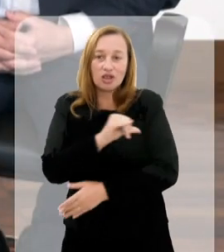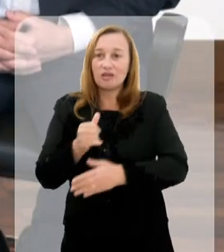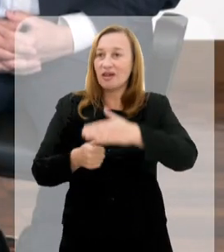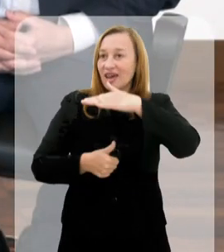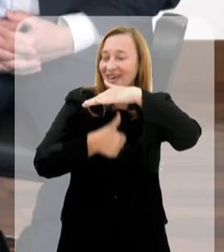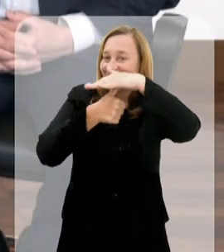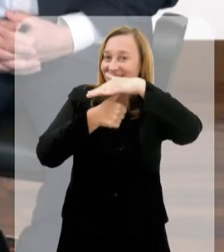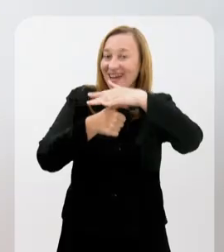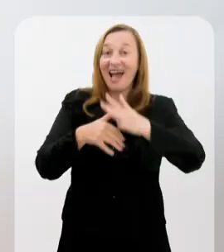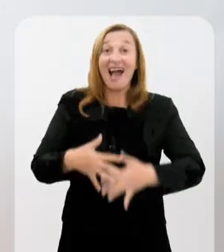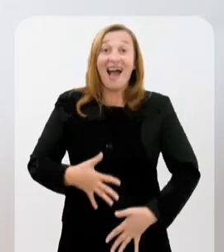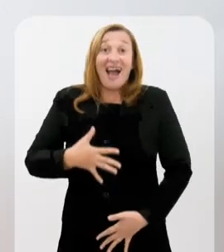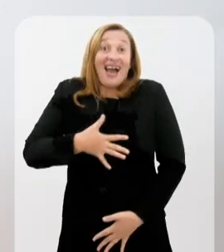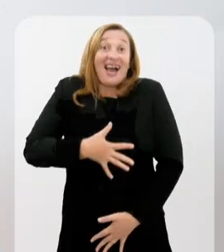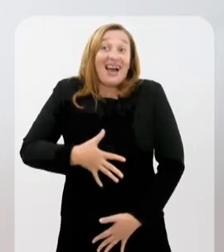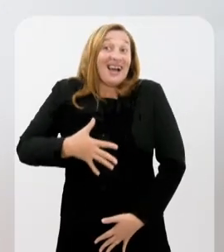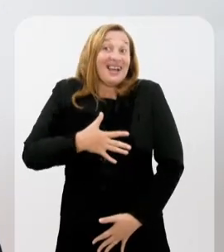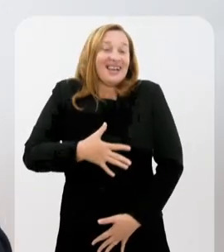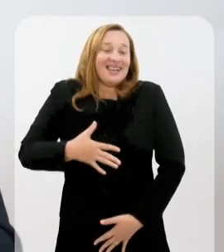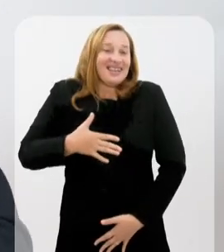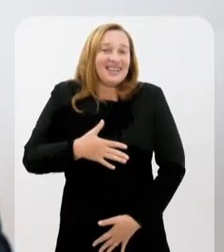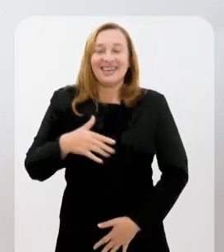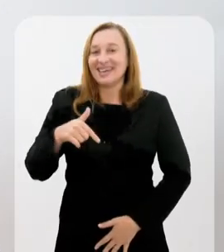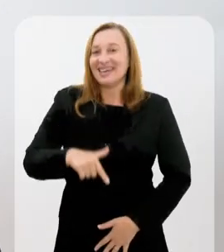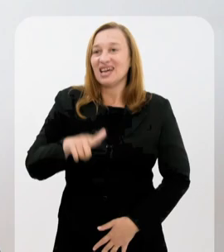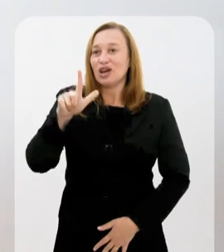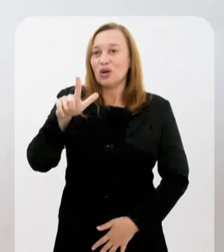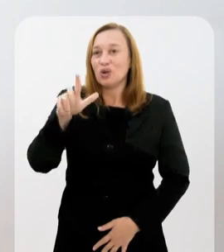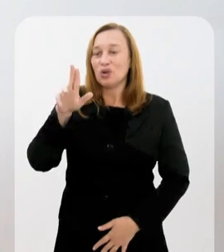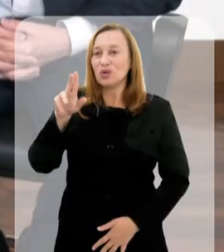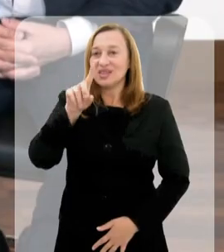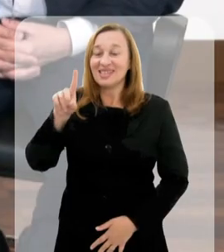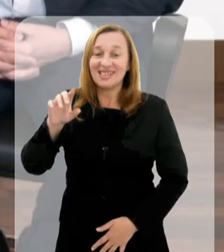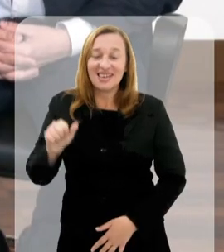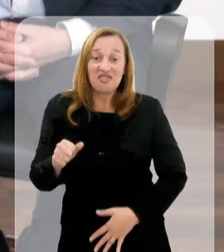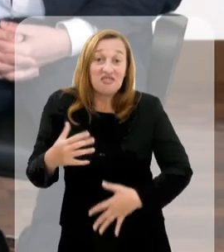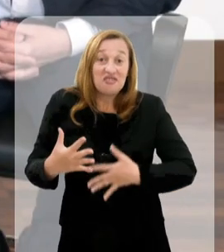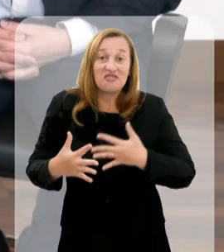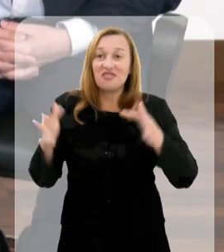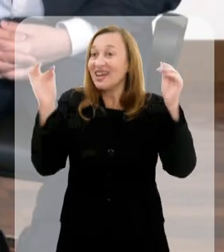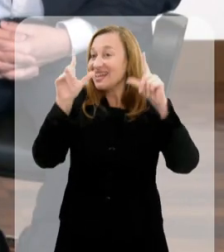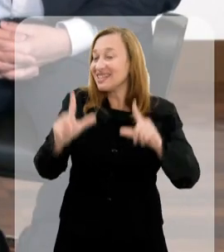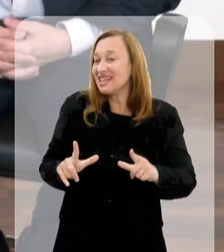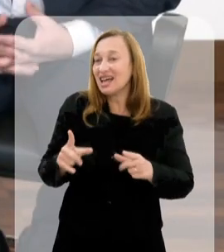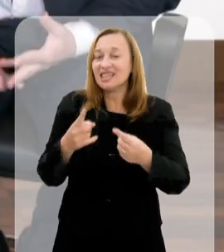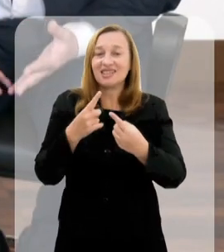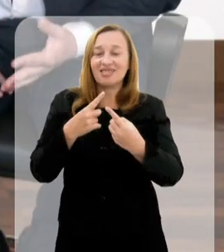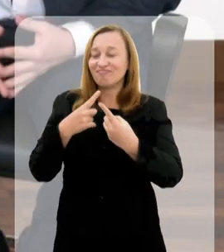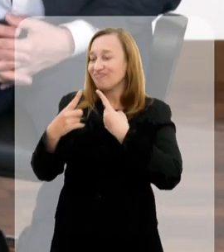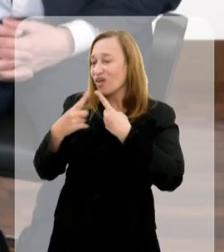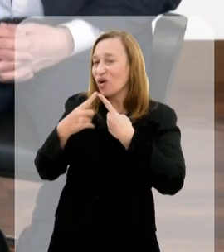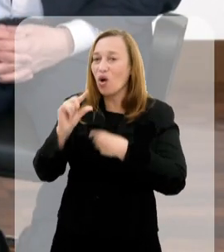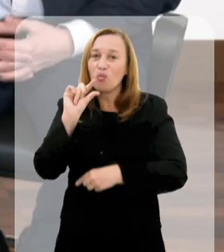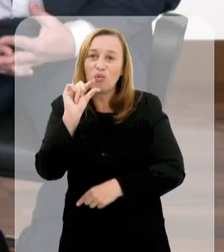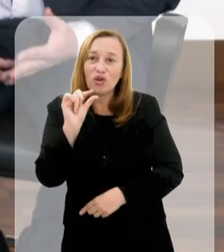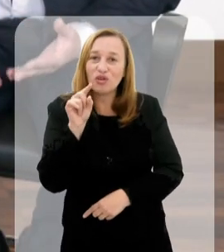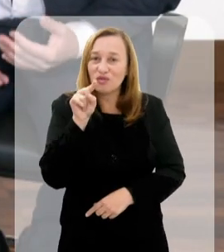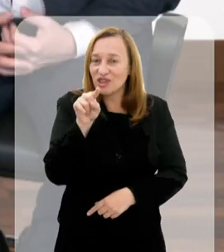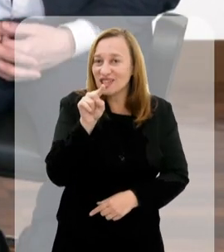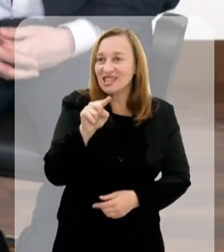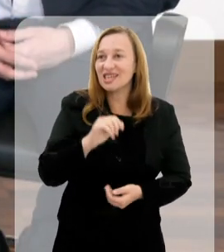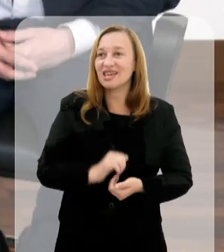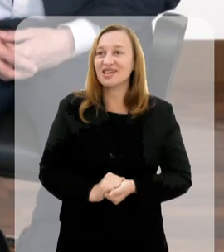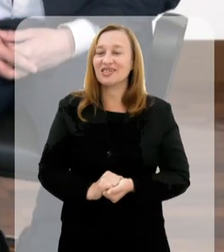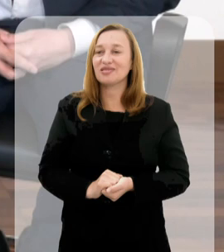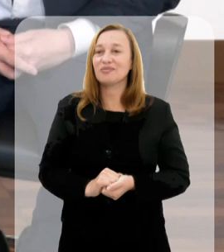Rafael, que prazer estar aqui, Luzia. Que felicidade poder dialogar um pouquinho aqui contigo, com